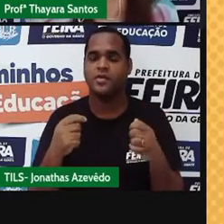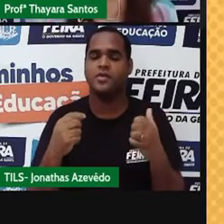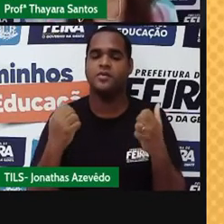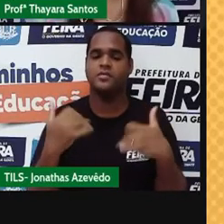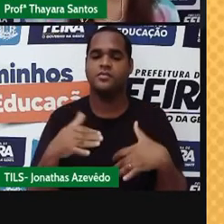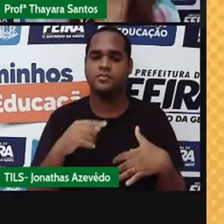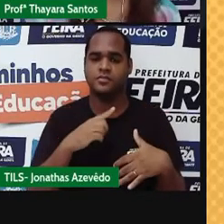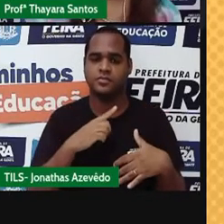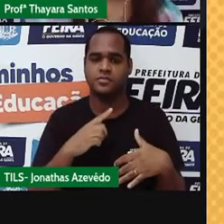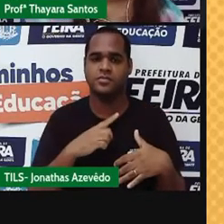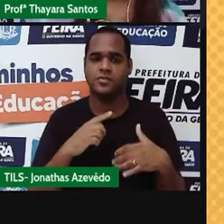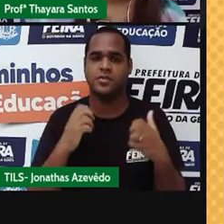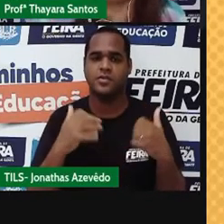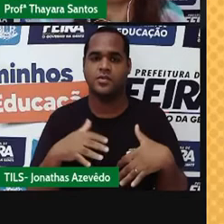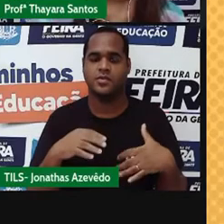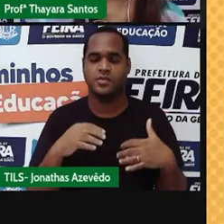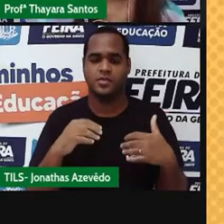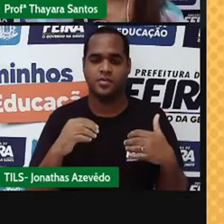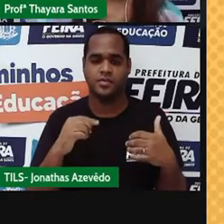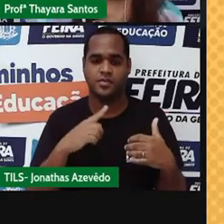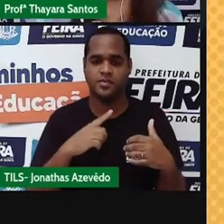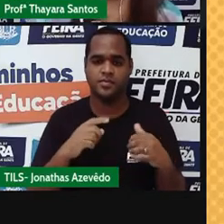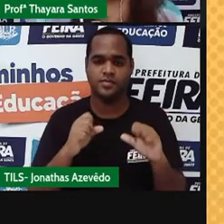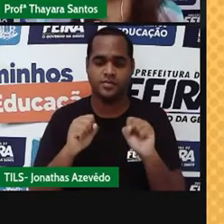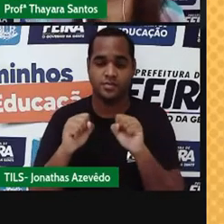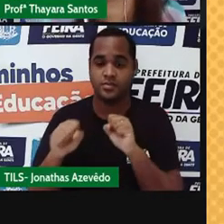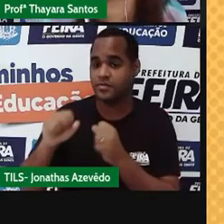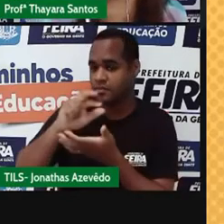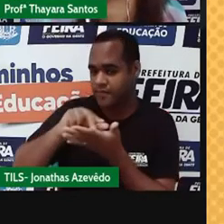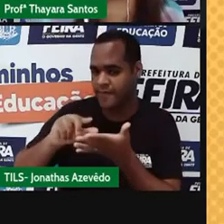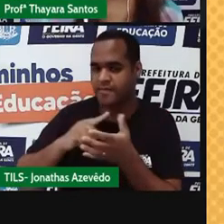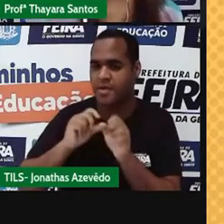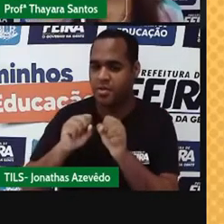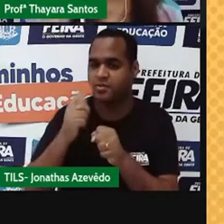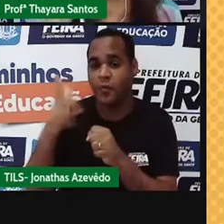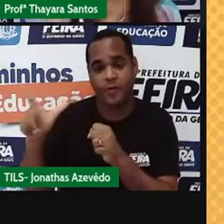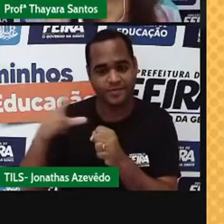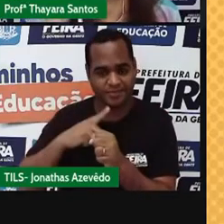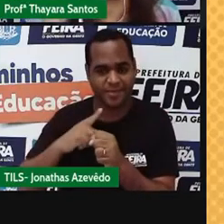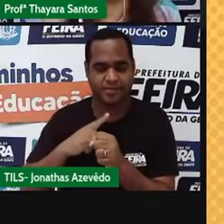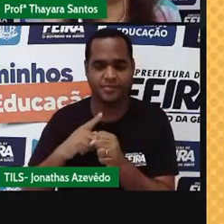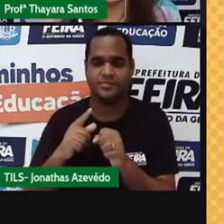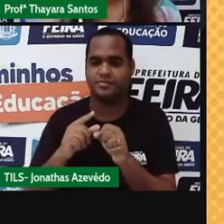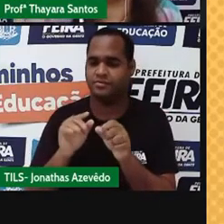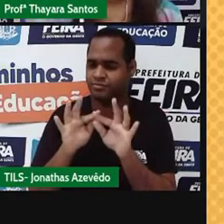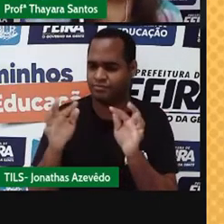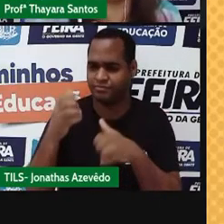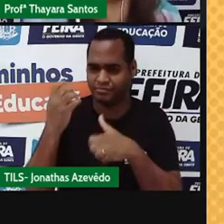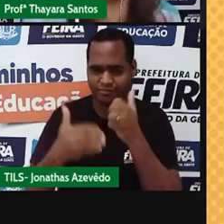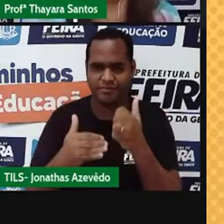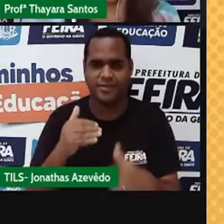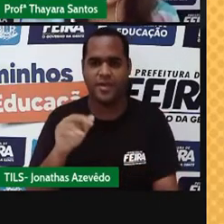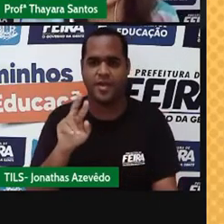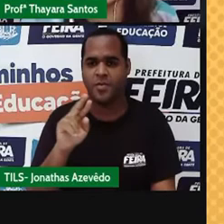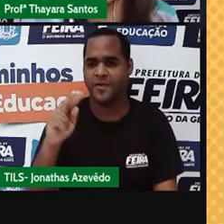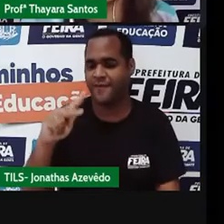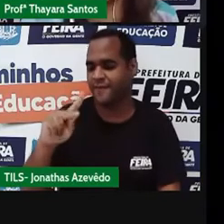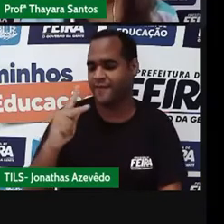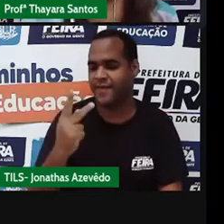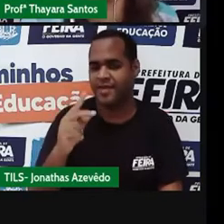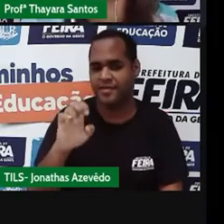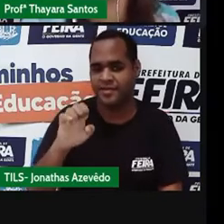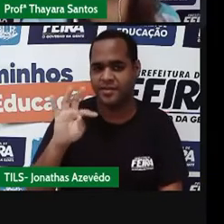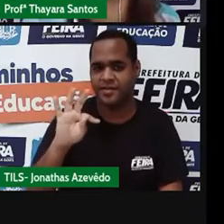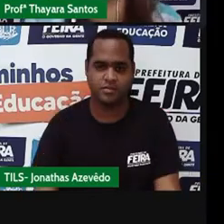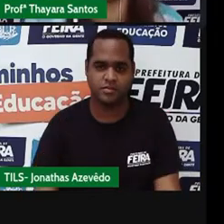compostos, utilizando esse simulador, que eu já fiz com vocês algumas outras vezes, que é o FETColorado. Vou clicar aqui para